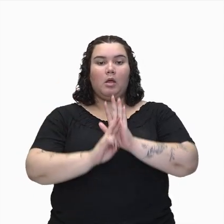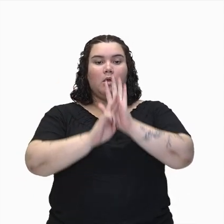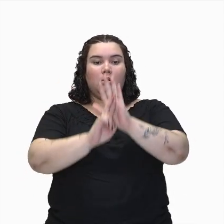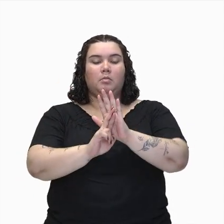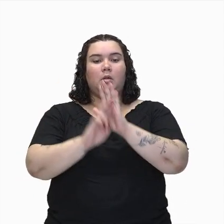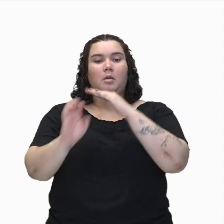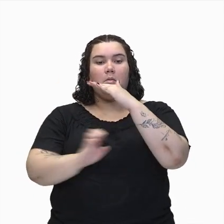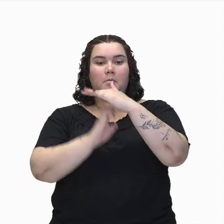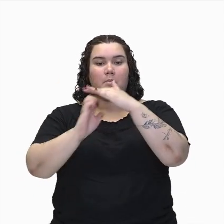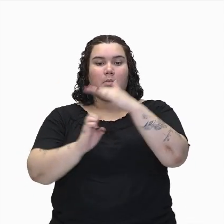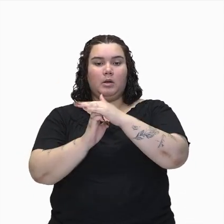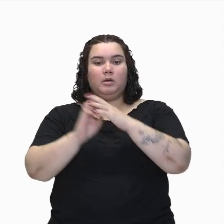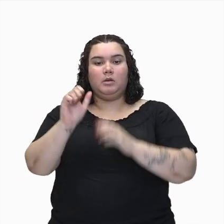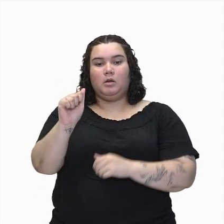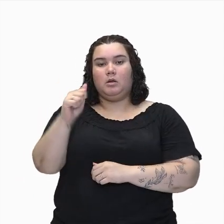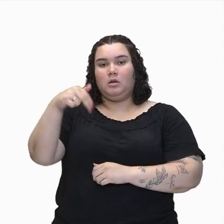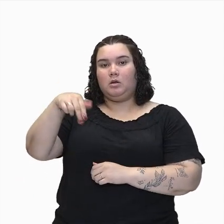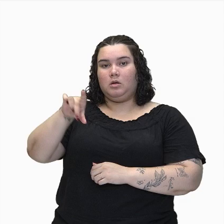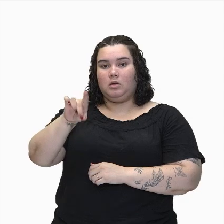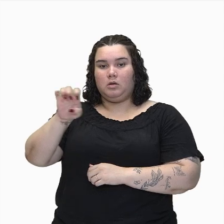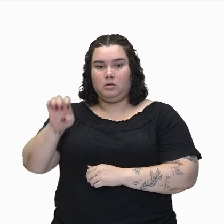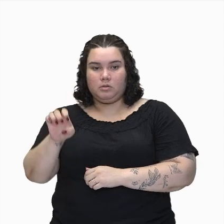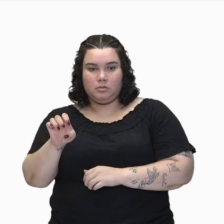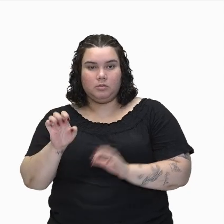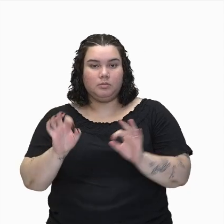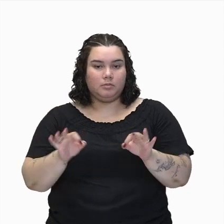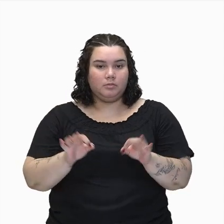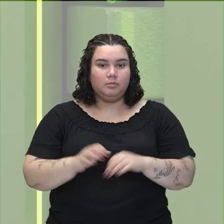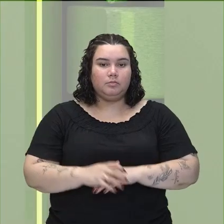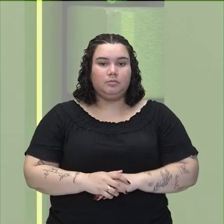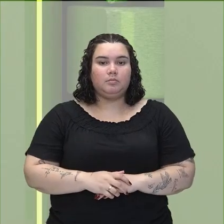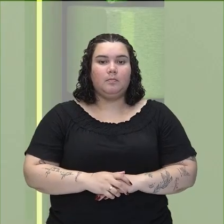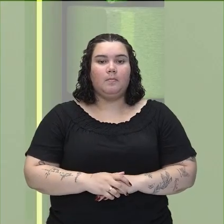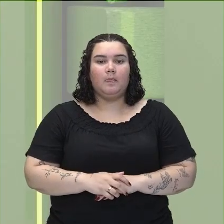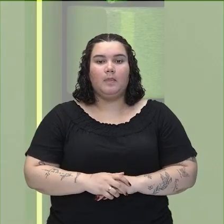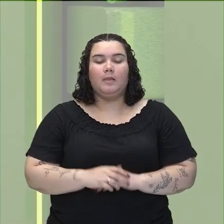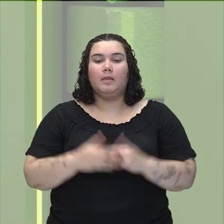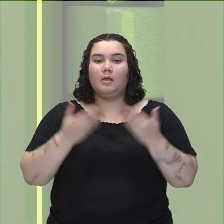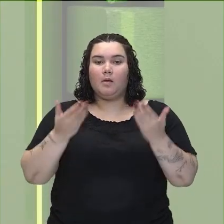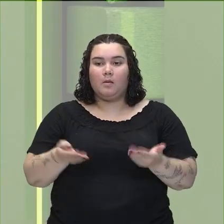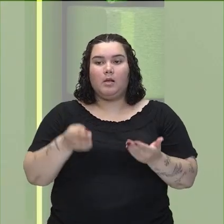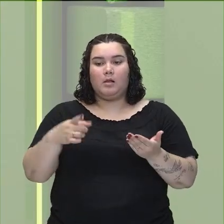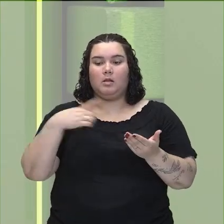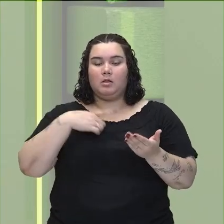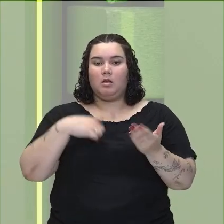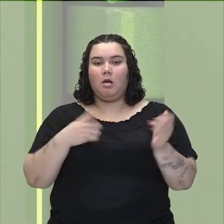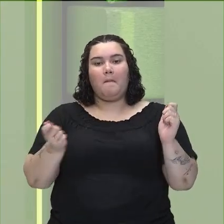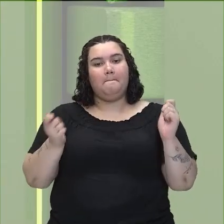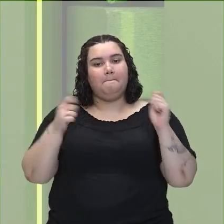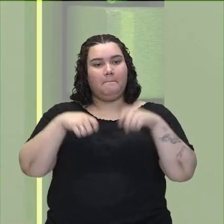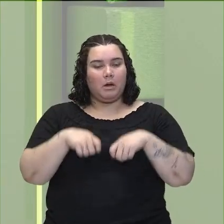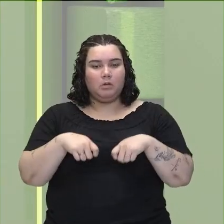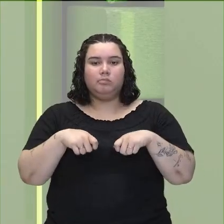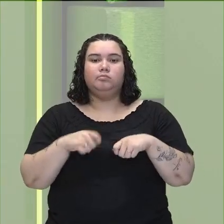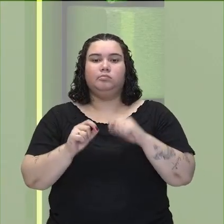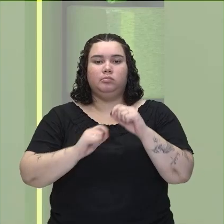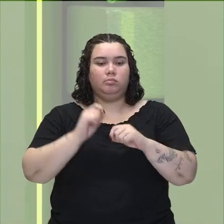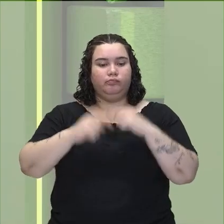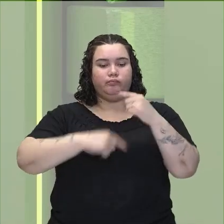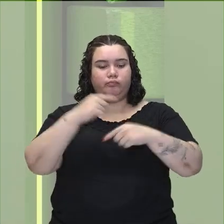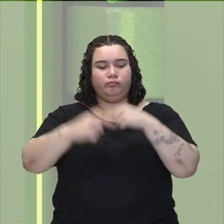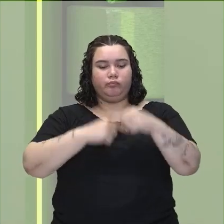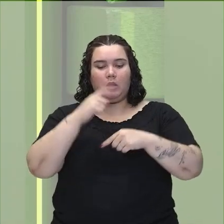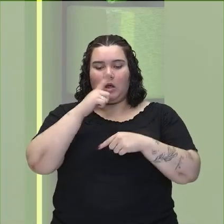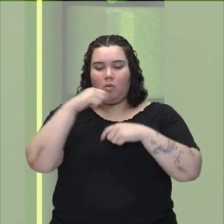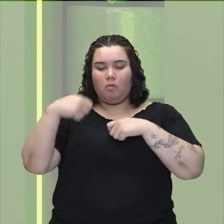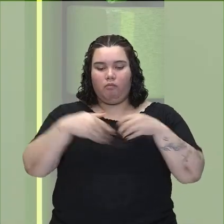a ANDI, tá, pessoal? Então, essa usina hidrelétrica aí tem uma capacidade altíssima de geração de energia,